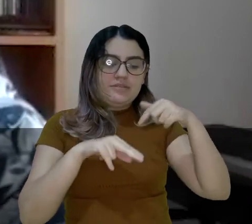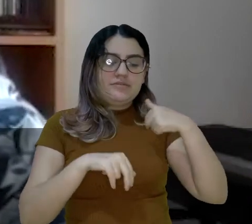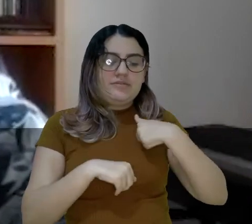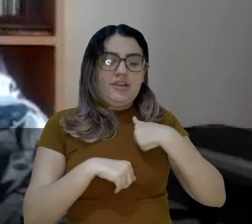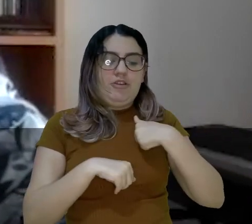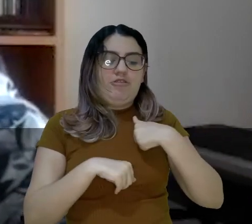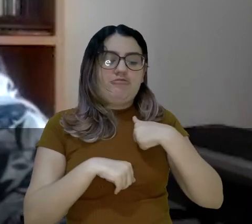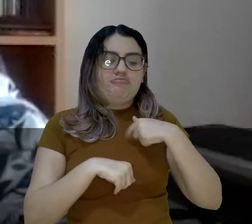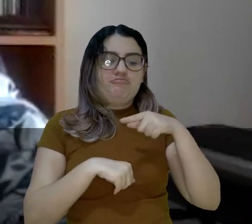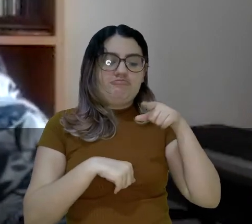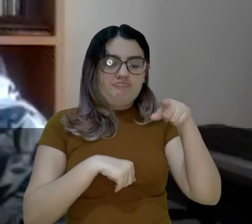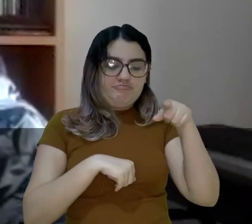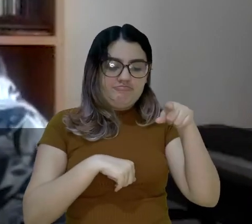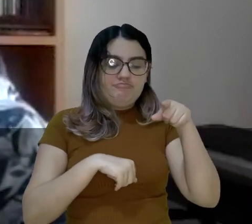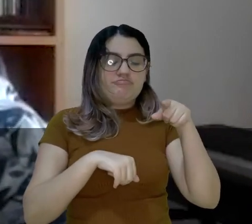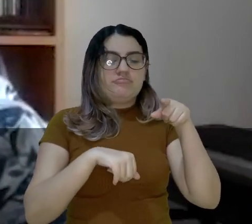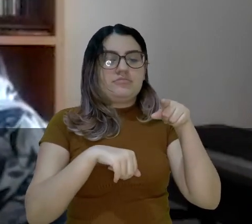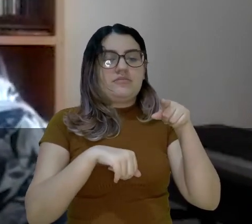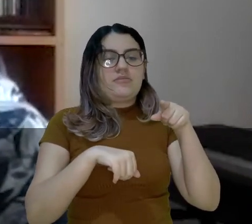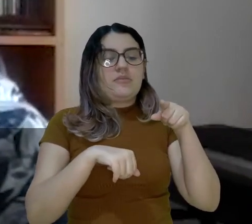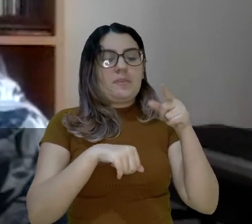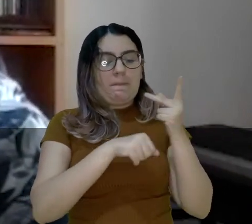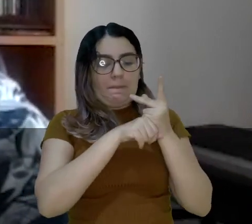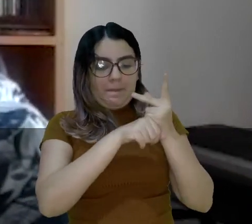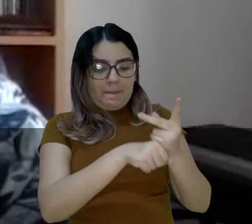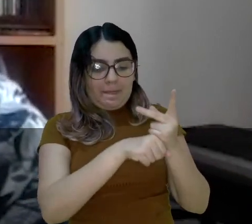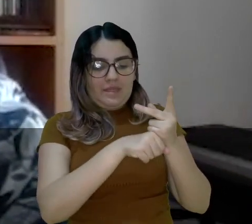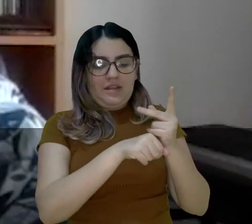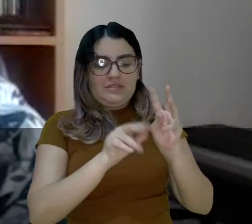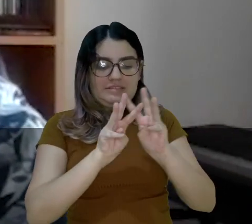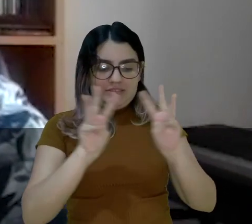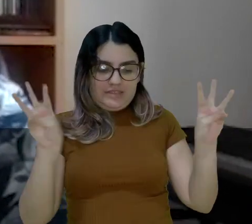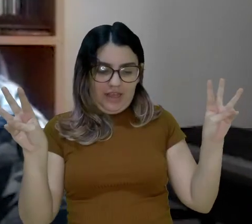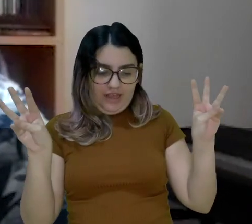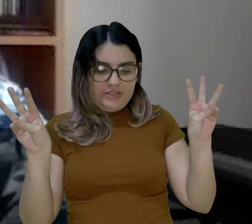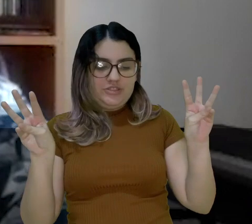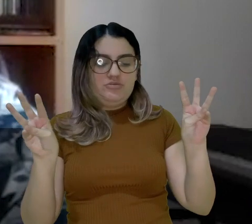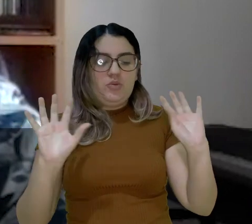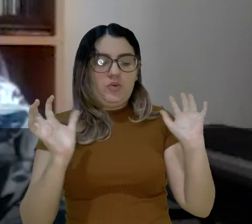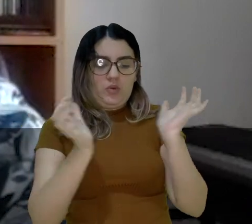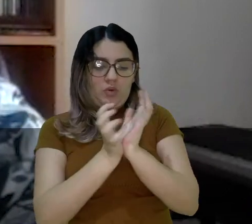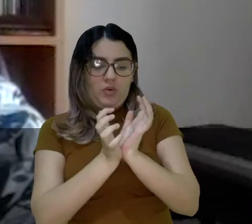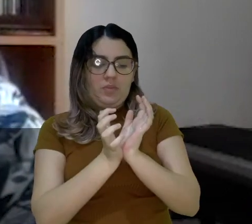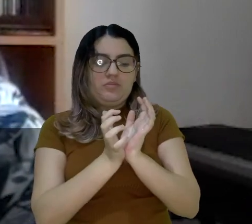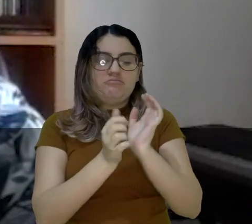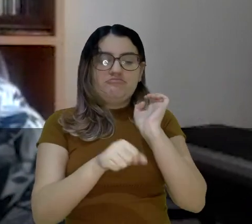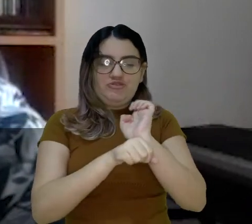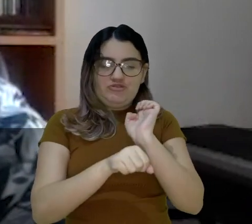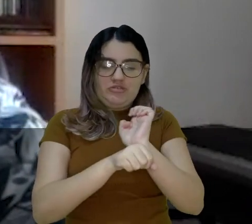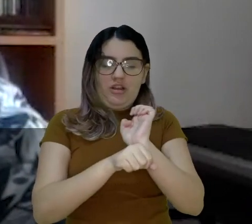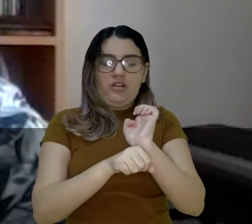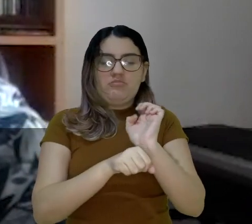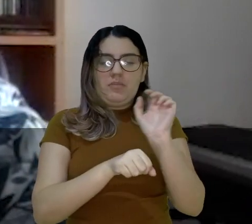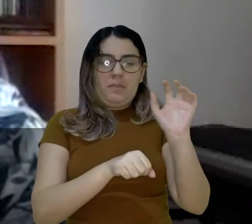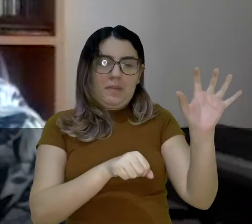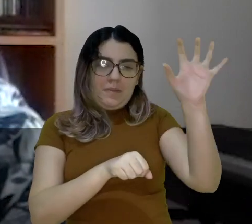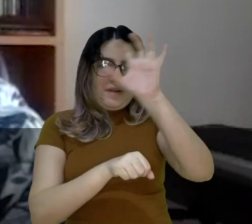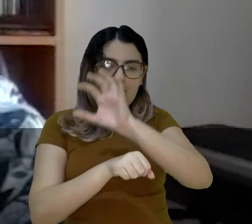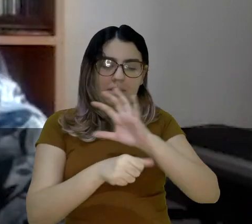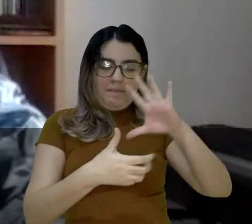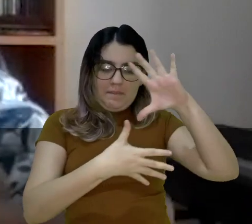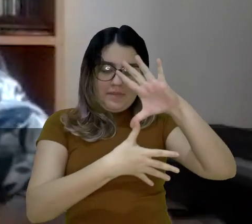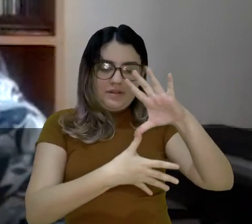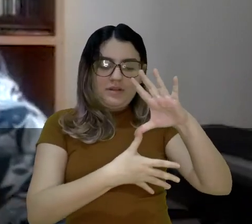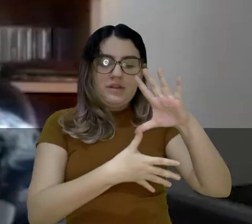eu fui ao site da Organização dos Estados Unidos e eu concursei por uma bolsa de